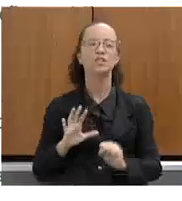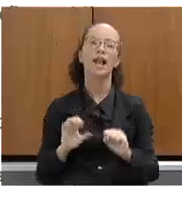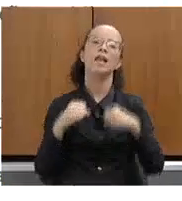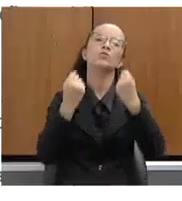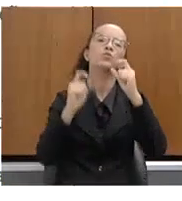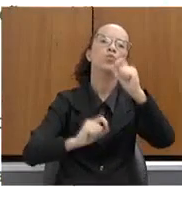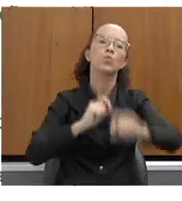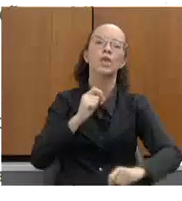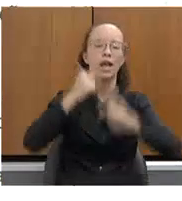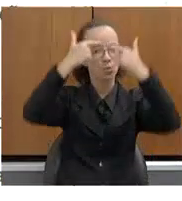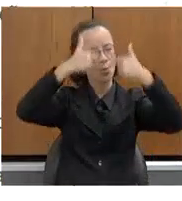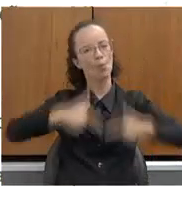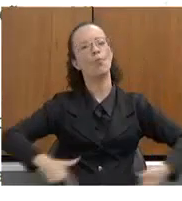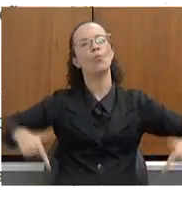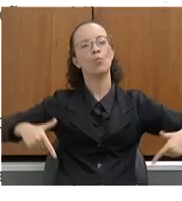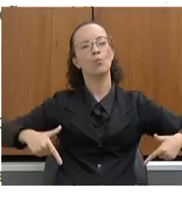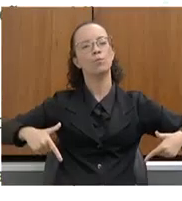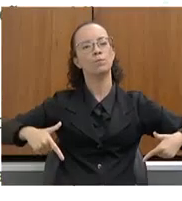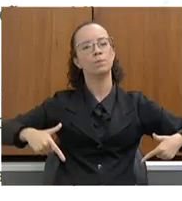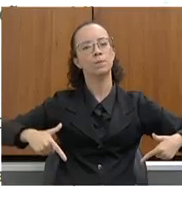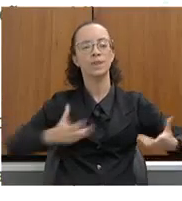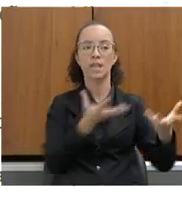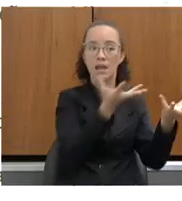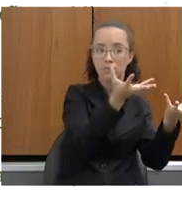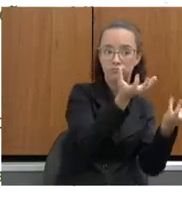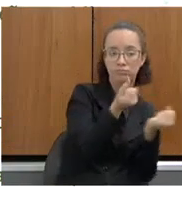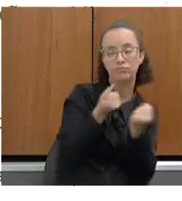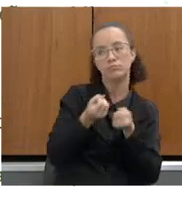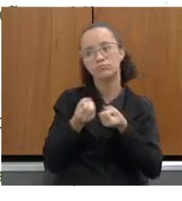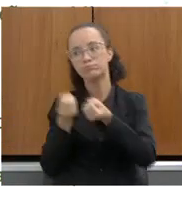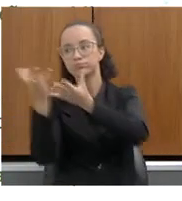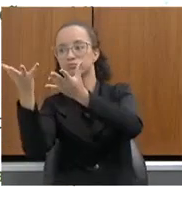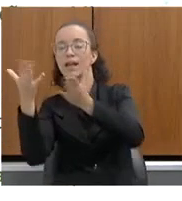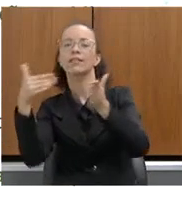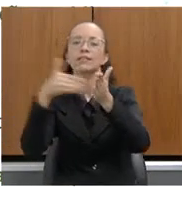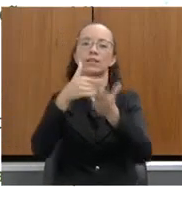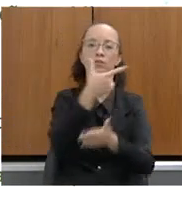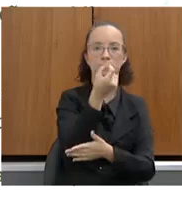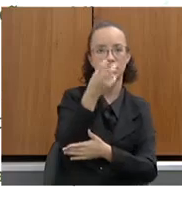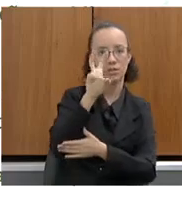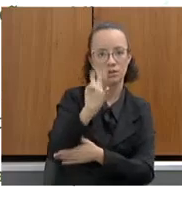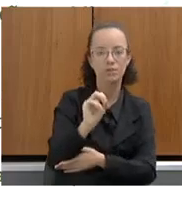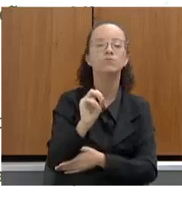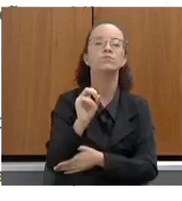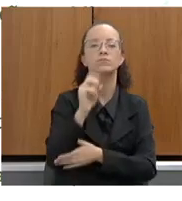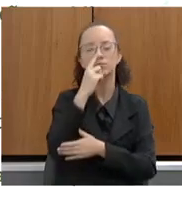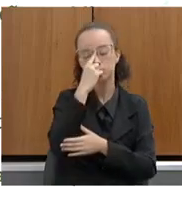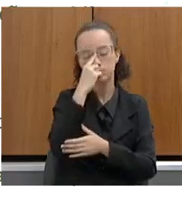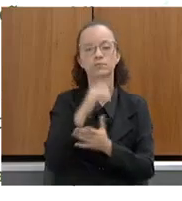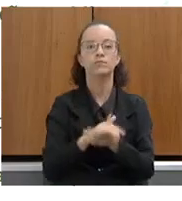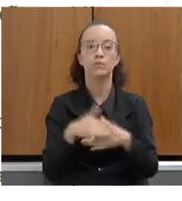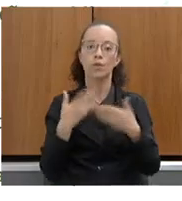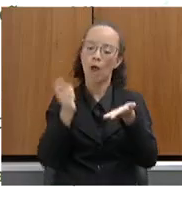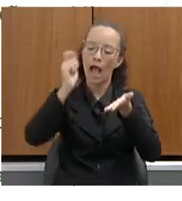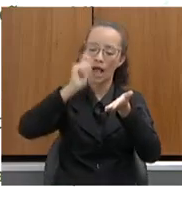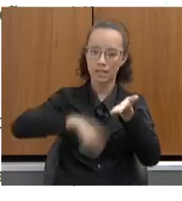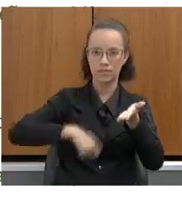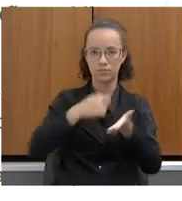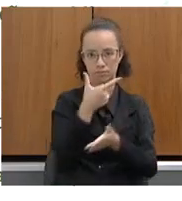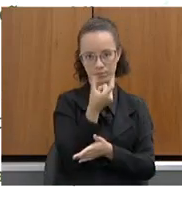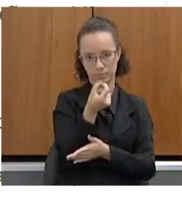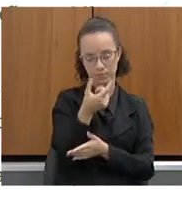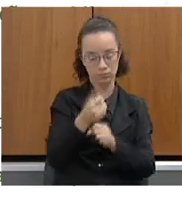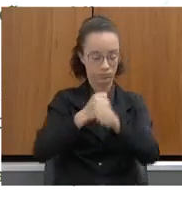neutralidade entre capturas e emissões até 2050. A partir dessa assinatura, no ano